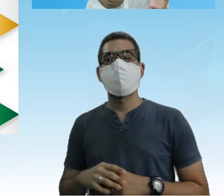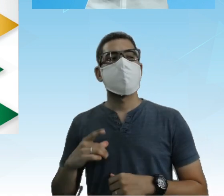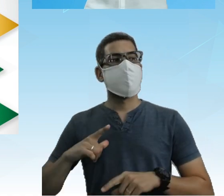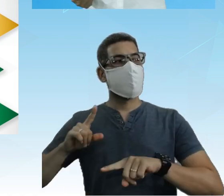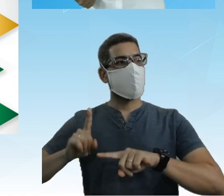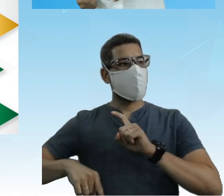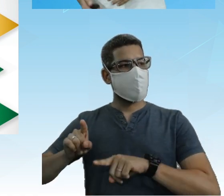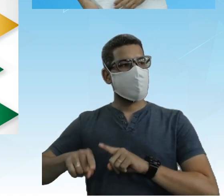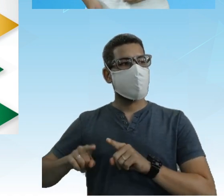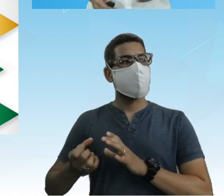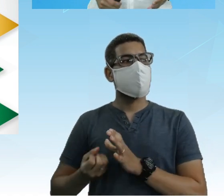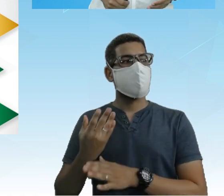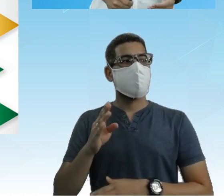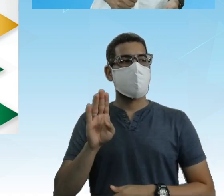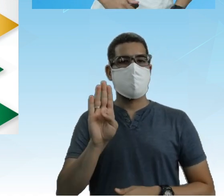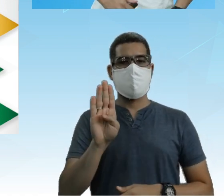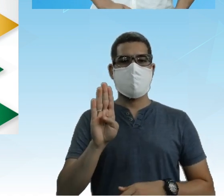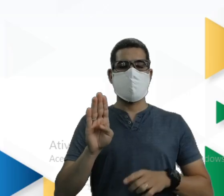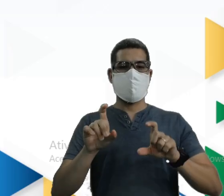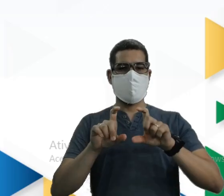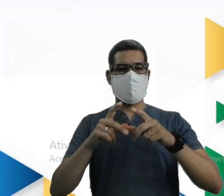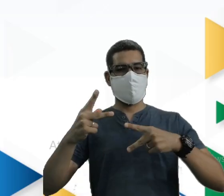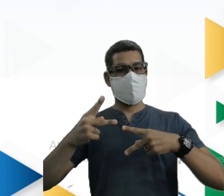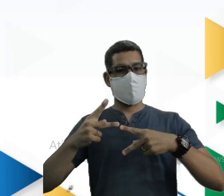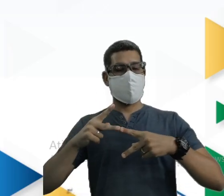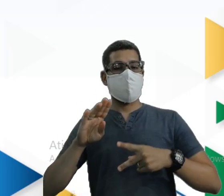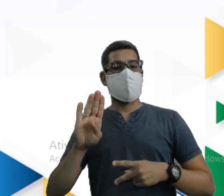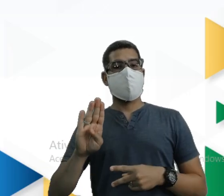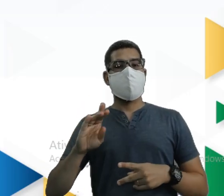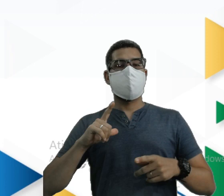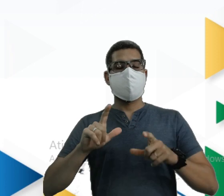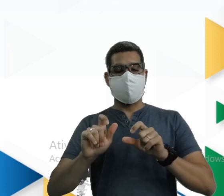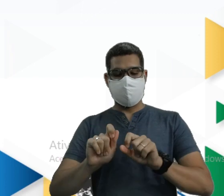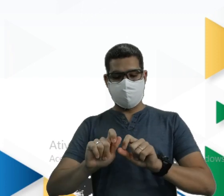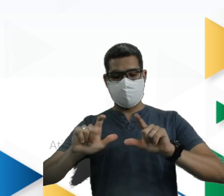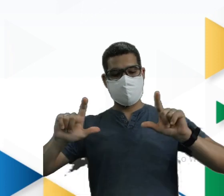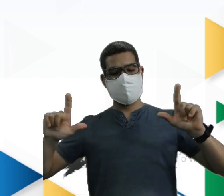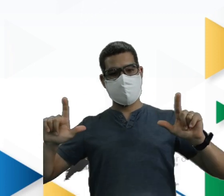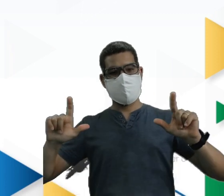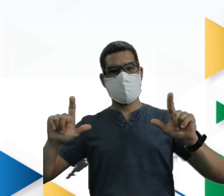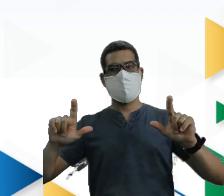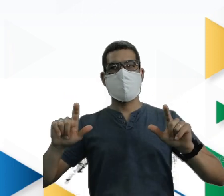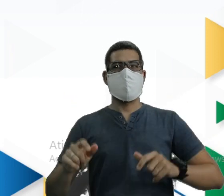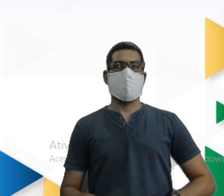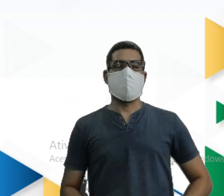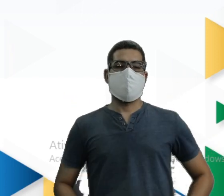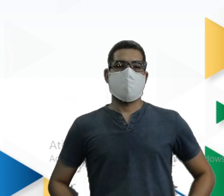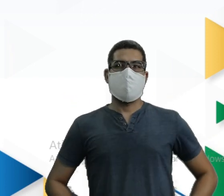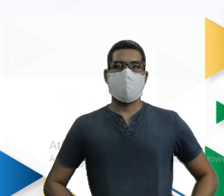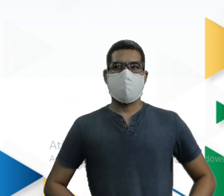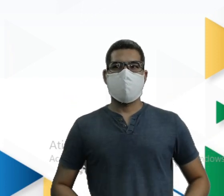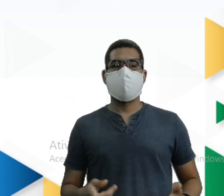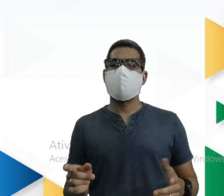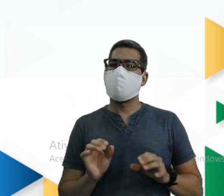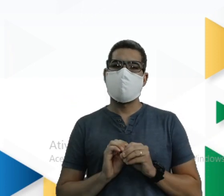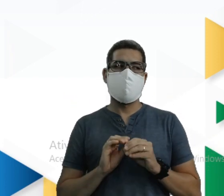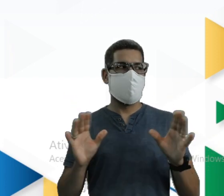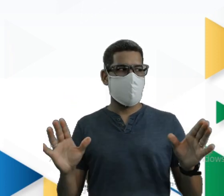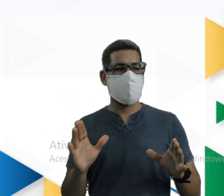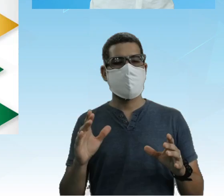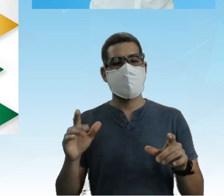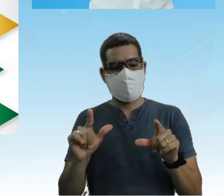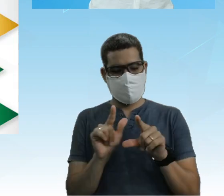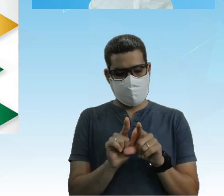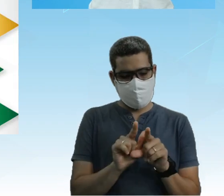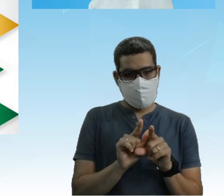polígnon B O nome disso chama-se ampliação Tá bom? É o próprio nome que tá dizendo É lógico, né? Se era